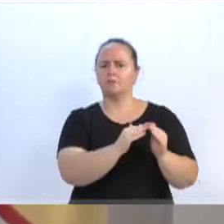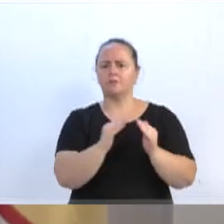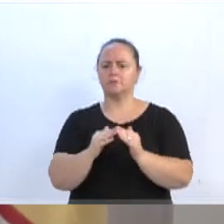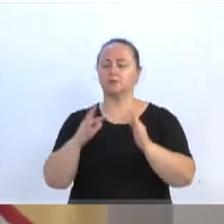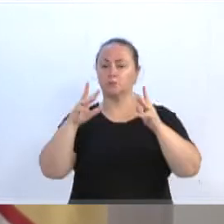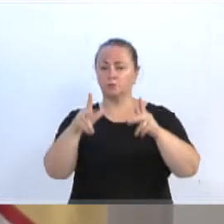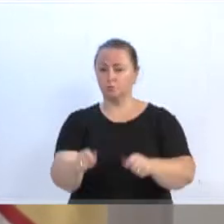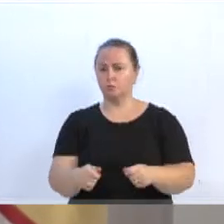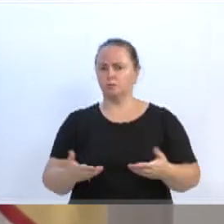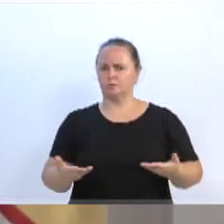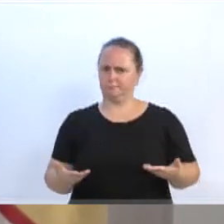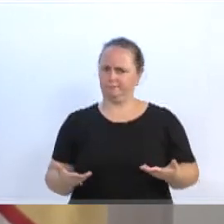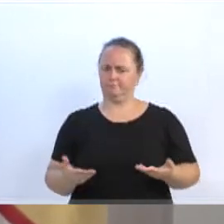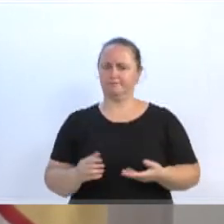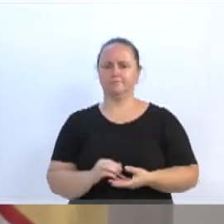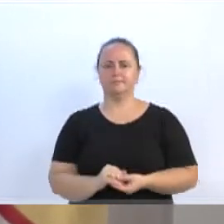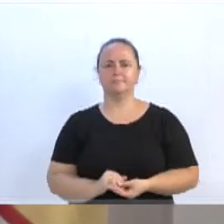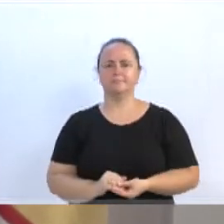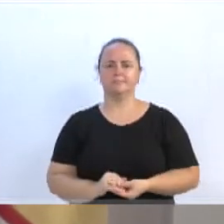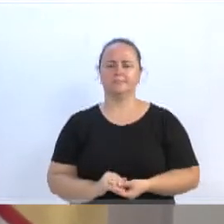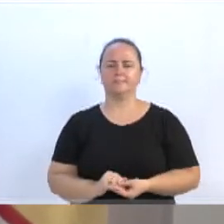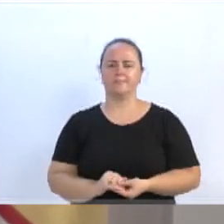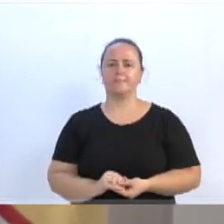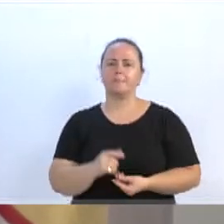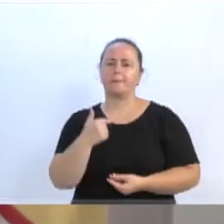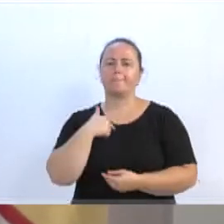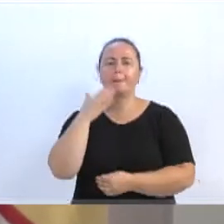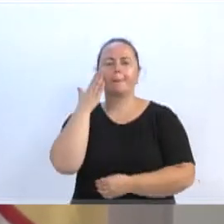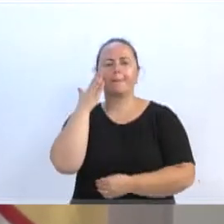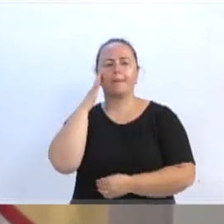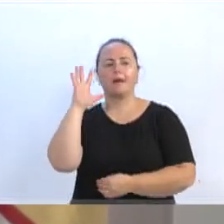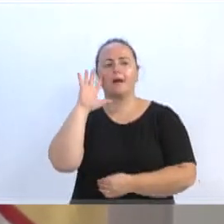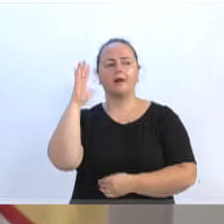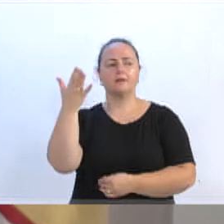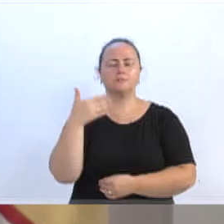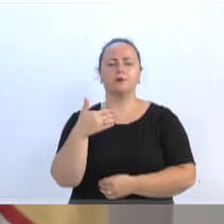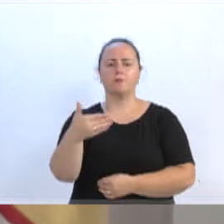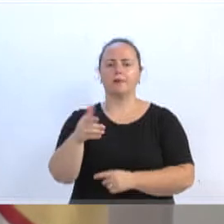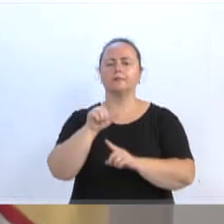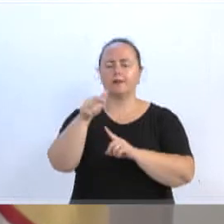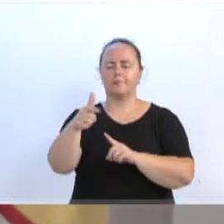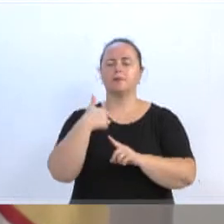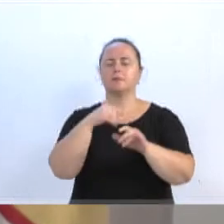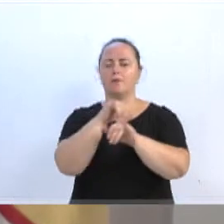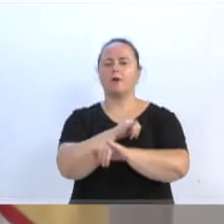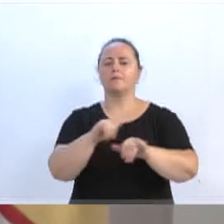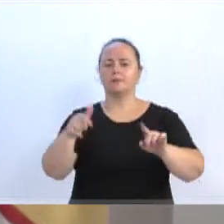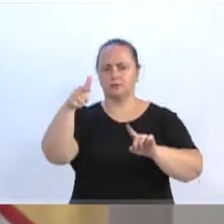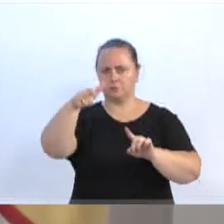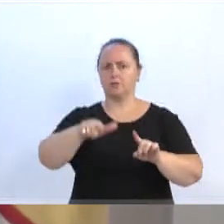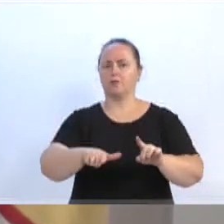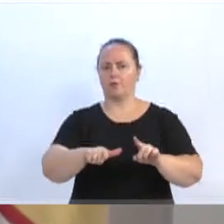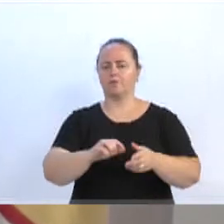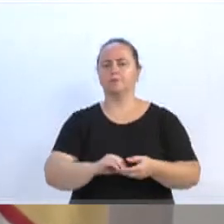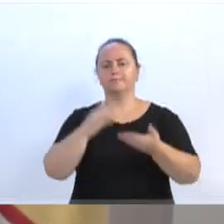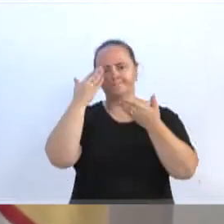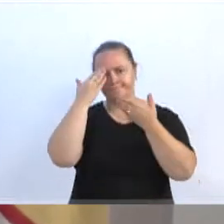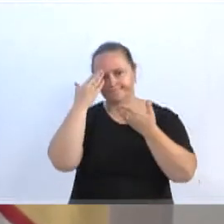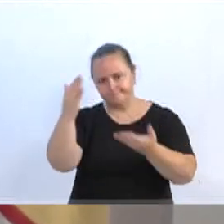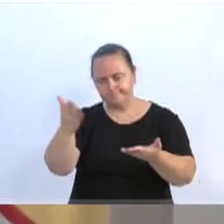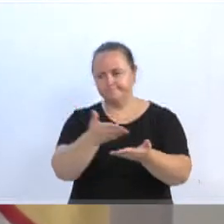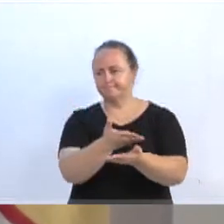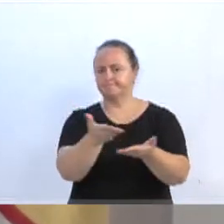Enfim, estou tomando as devidas providências e, no momento próprio, estarei aqui de novo dando o retorno do que está acontecendo. Muito obrigado, senhor presidente.